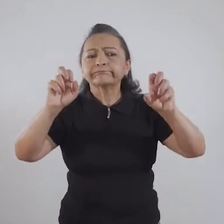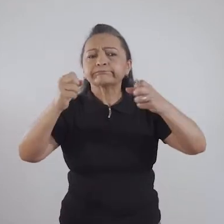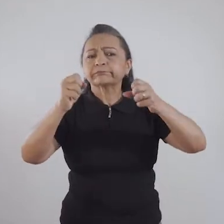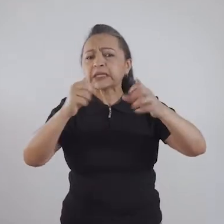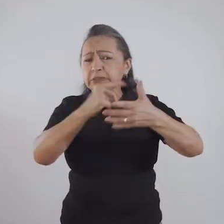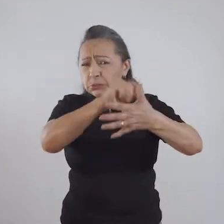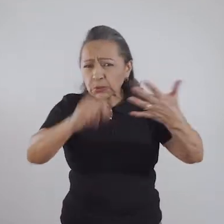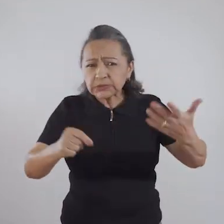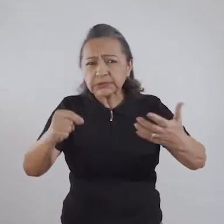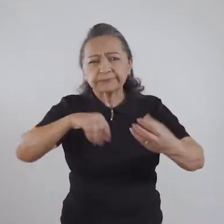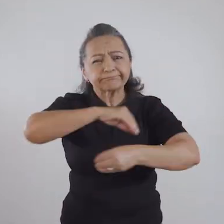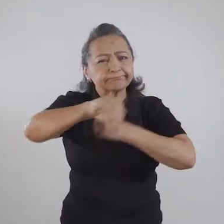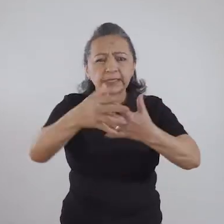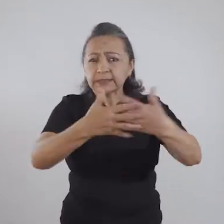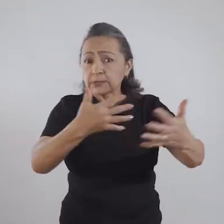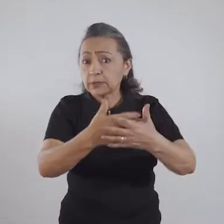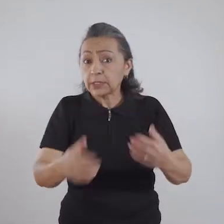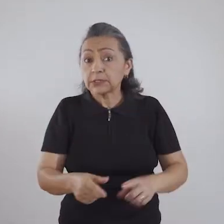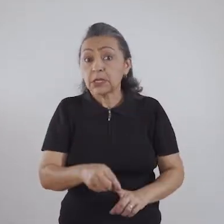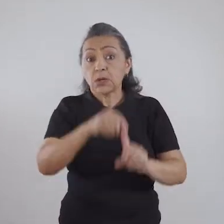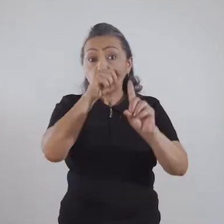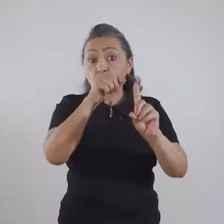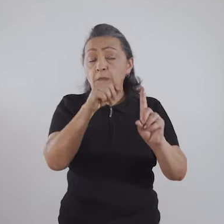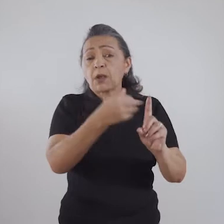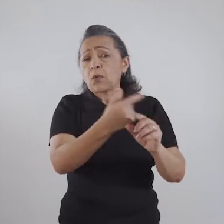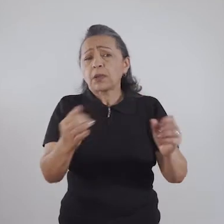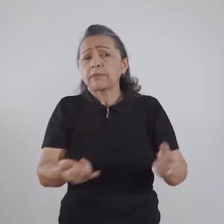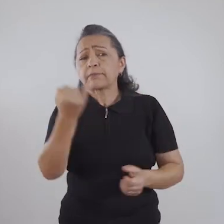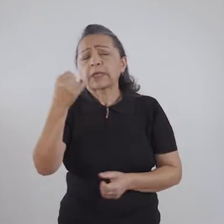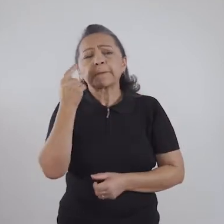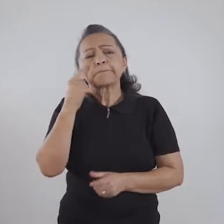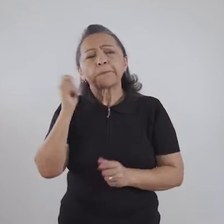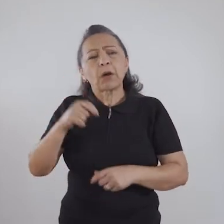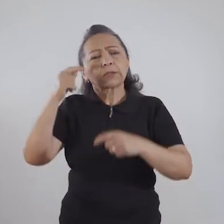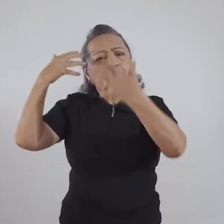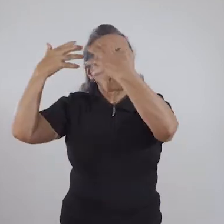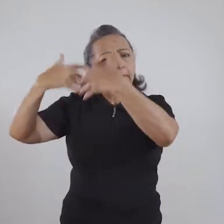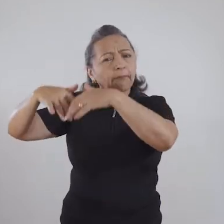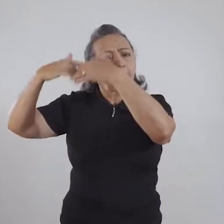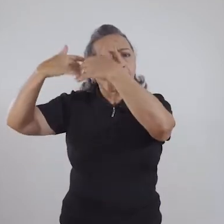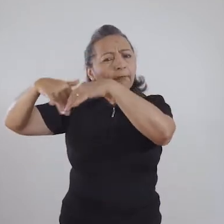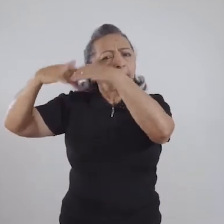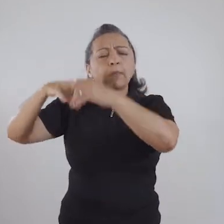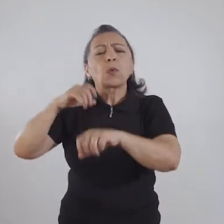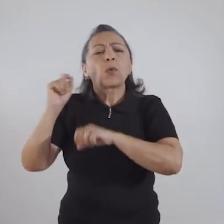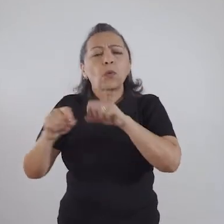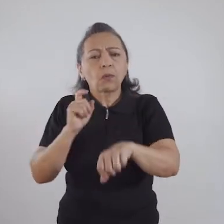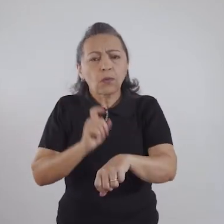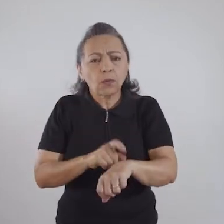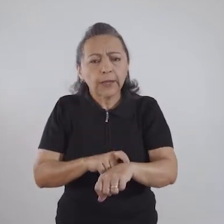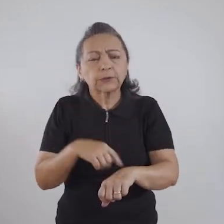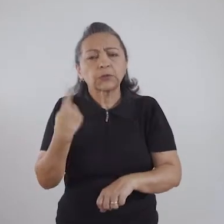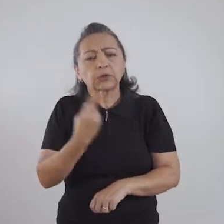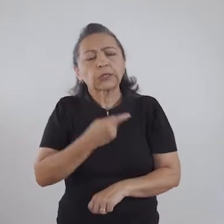E uma questão muito importante que a gente possa refletir também é que quando nós pensamos,